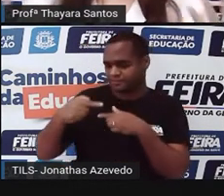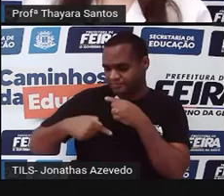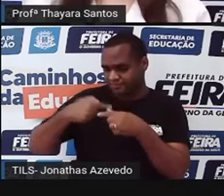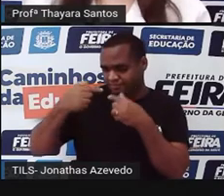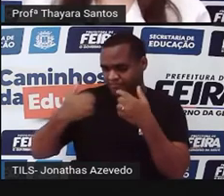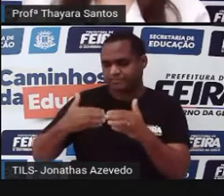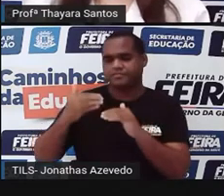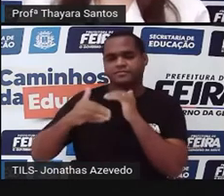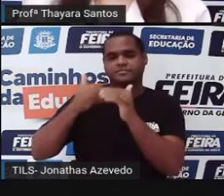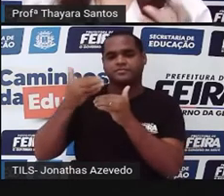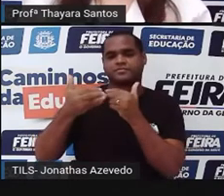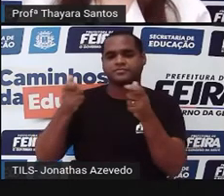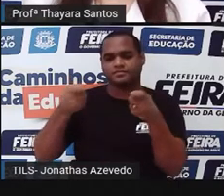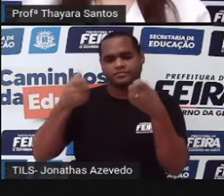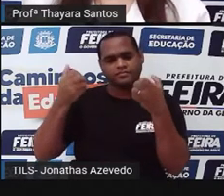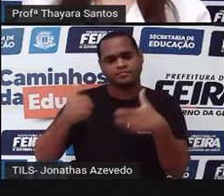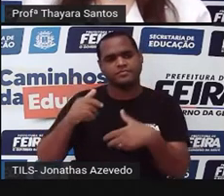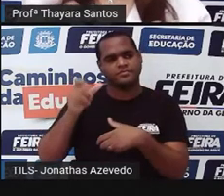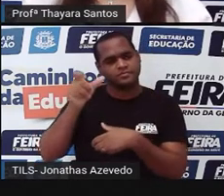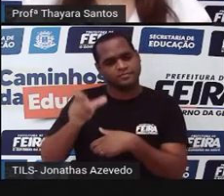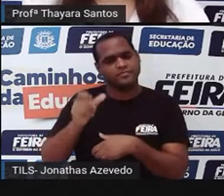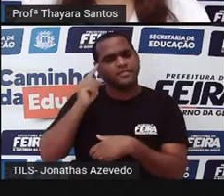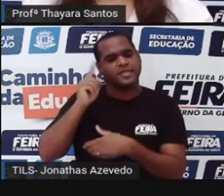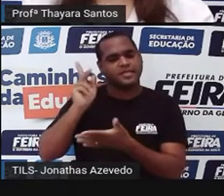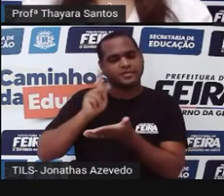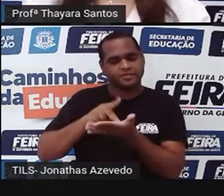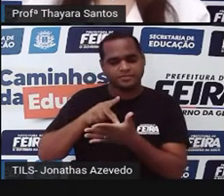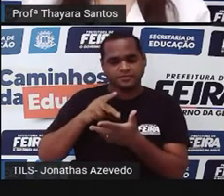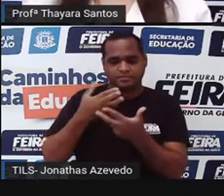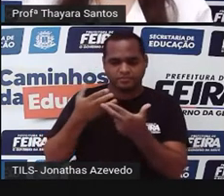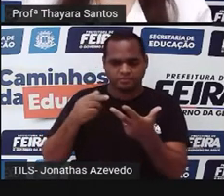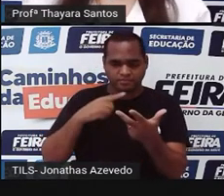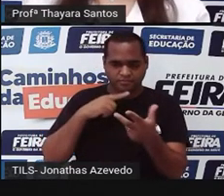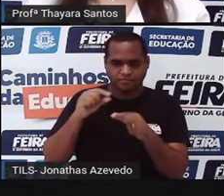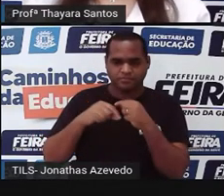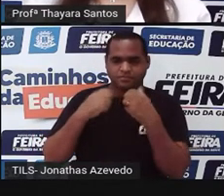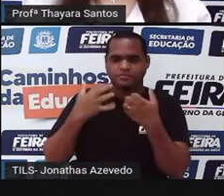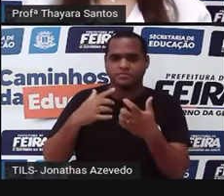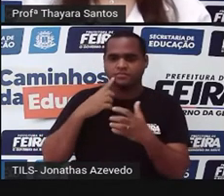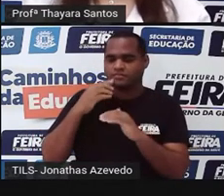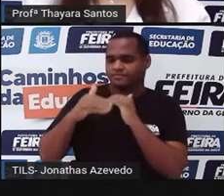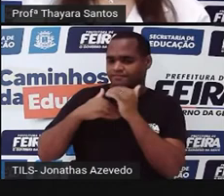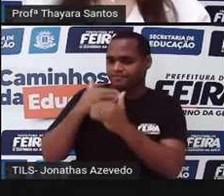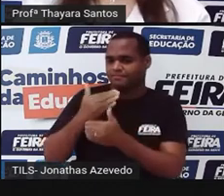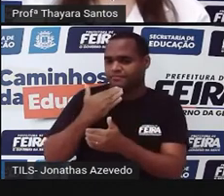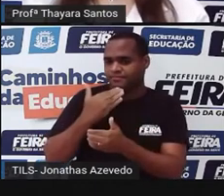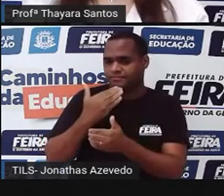permitem, na verdade, com que a gente faça muita coisa com todo esse conhecimento que é produzido.